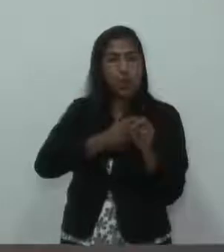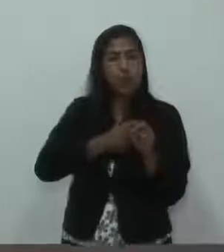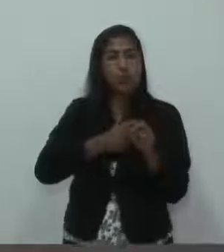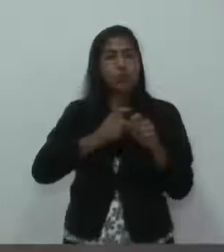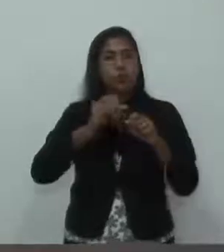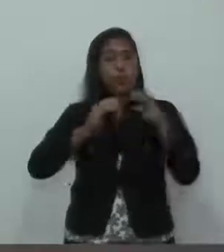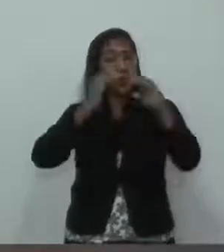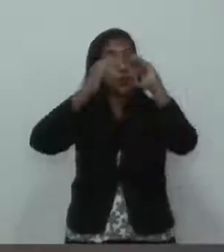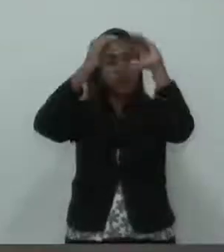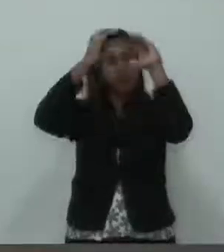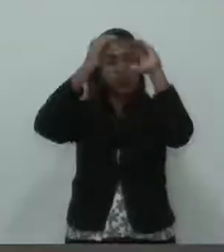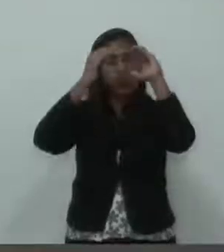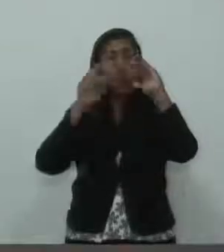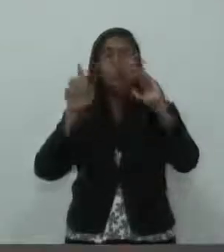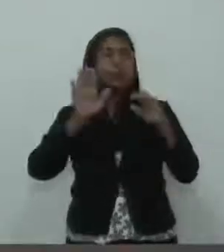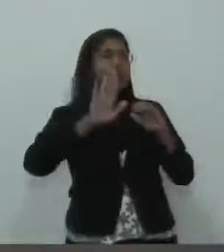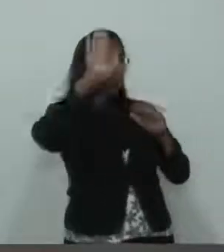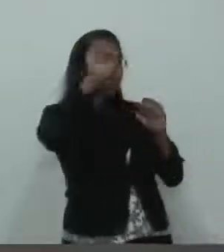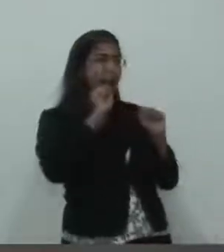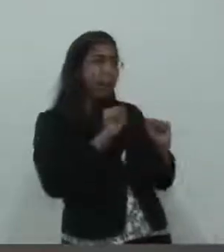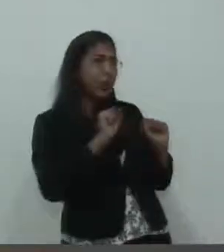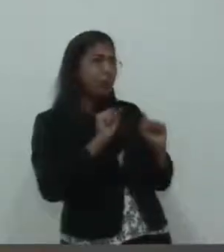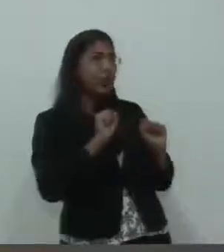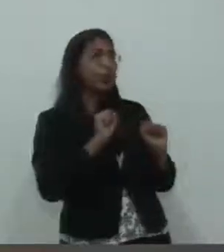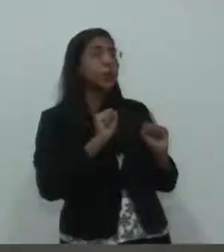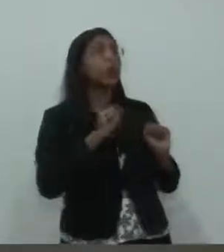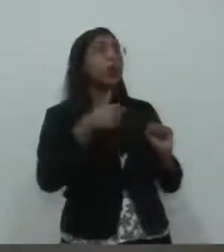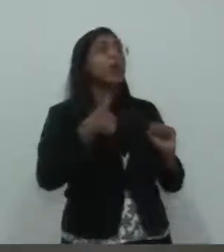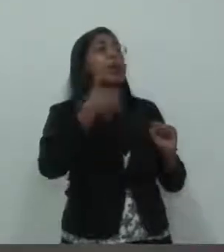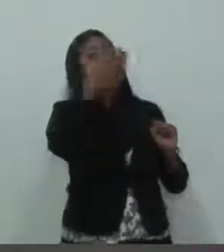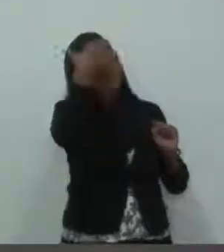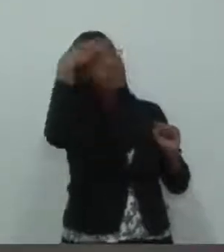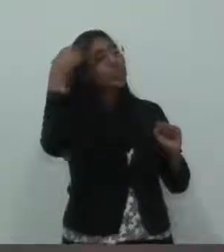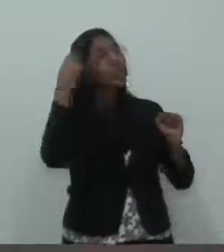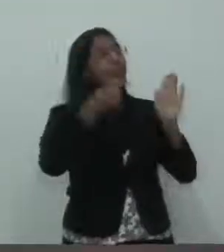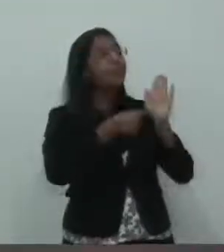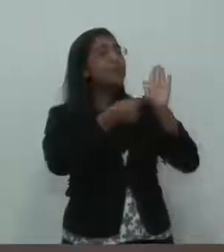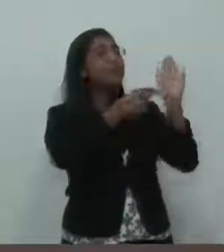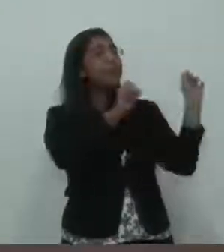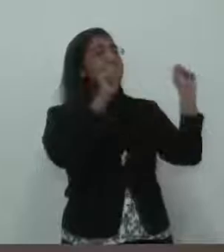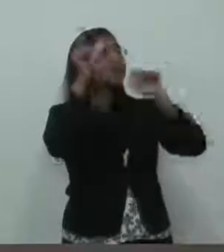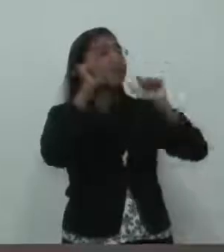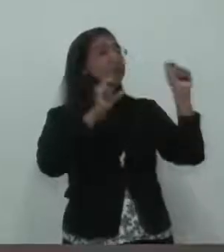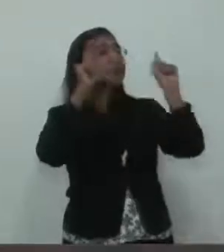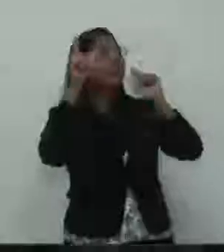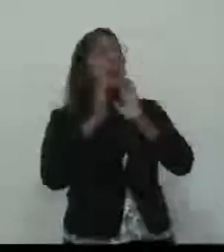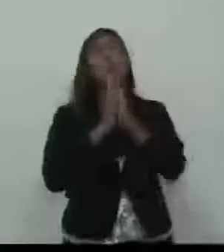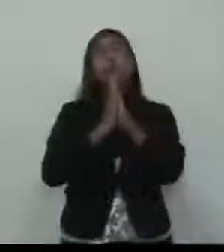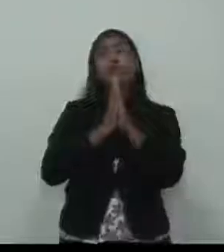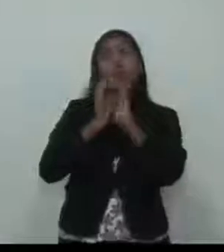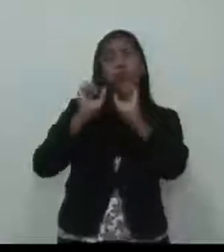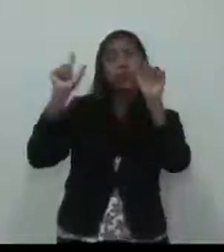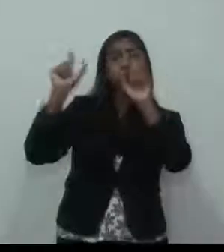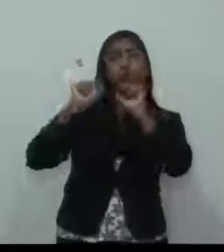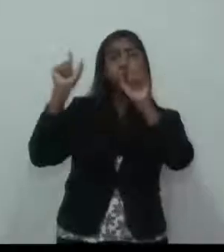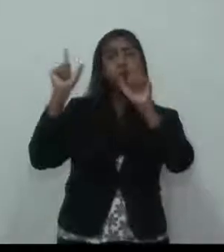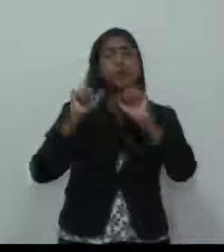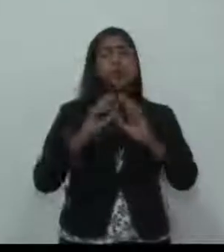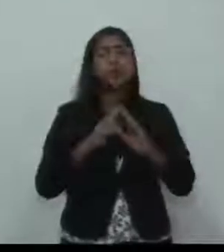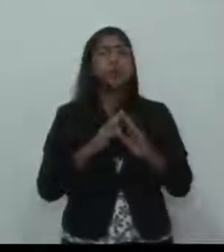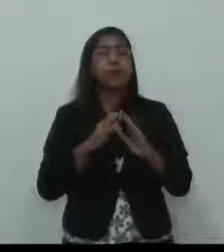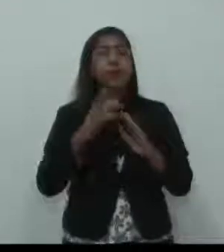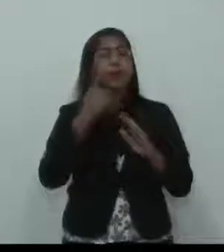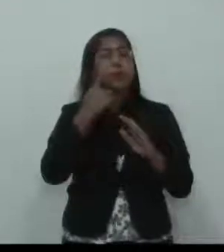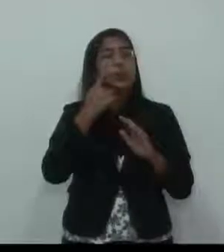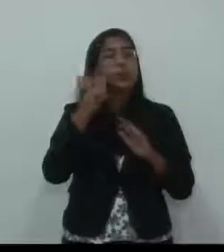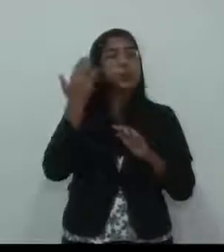concede uma parte? Claro. 30 segundos, eu esqueci de mostrar um slide que eu fiz. Sonia, por favor. Marquinhos, eu não sei se